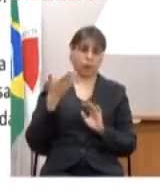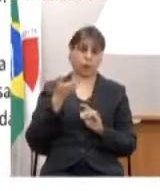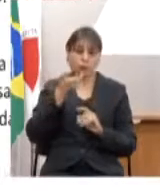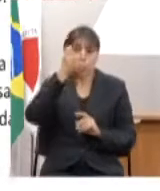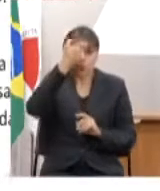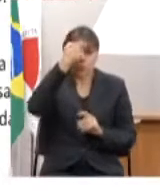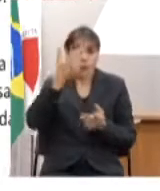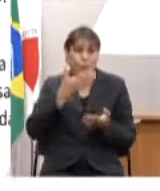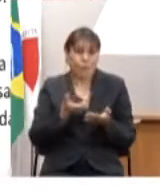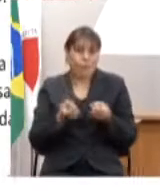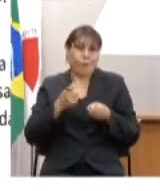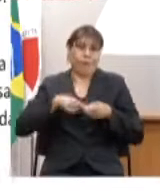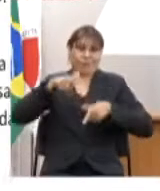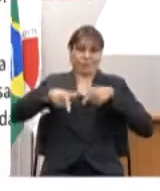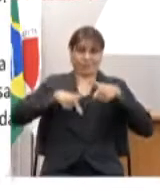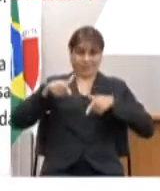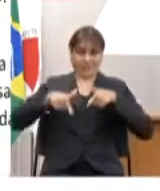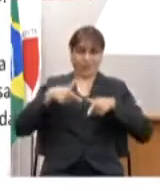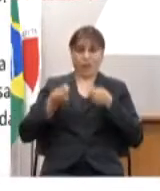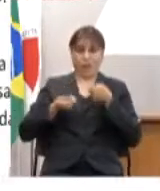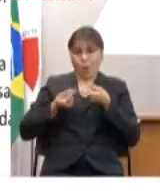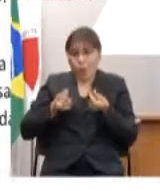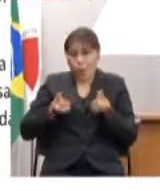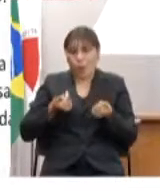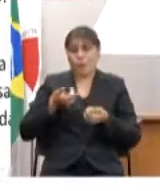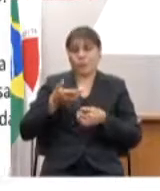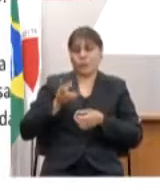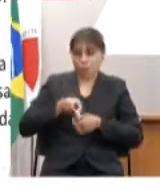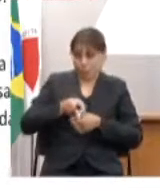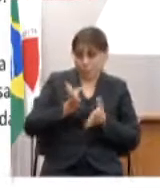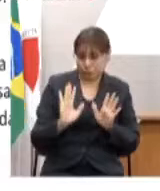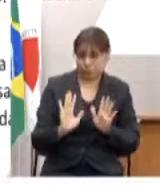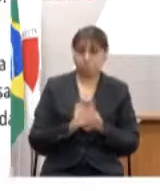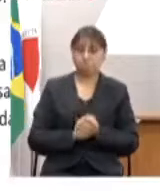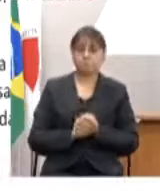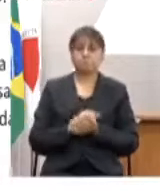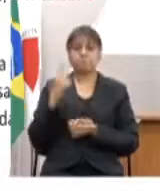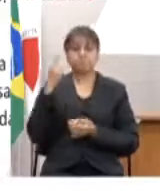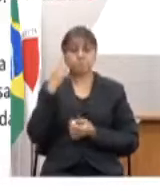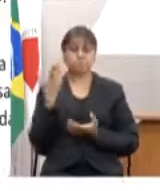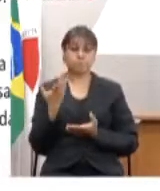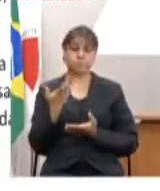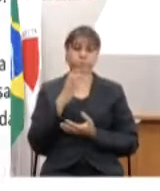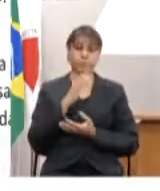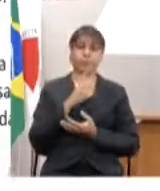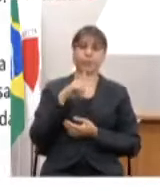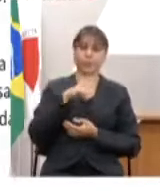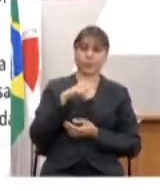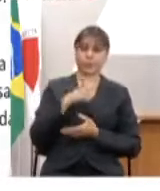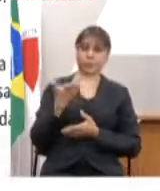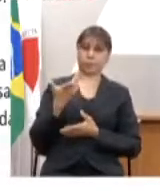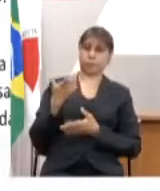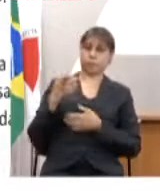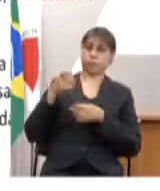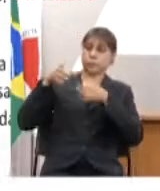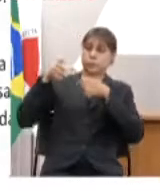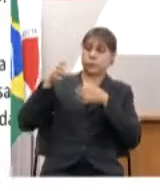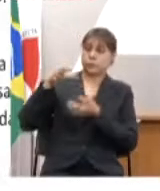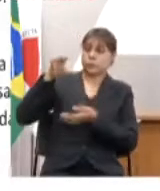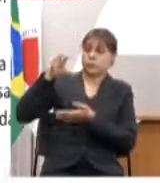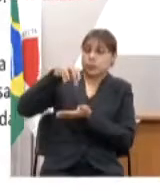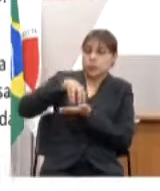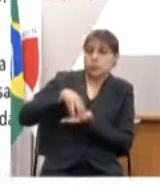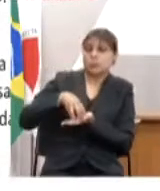econômicas então dentro dessa estrutura de governança nós temos o COES que é o Centro de Operações de Emergência em